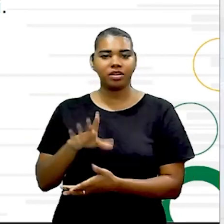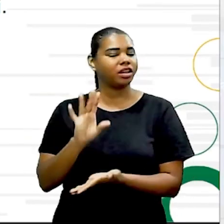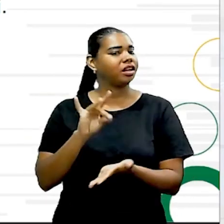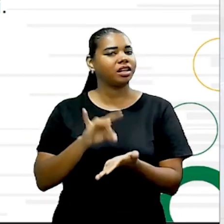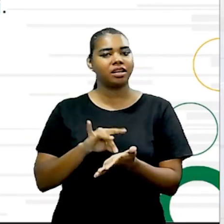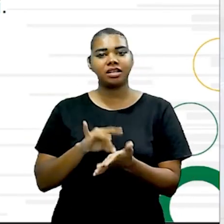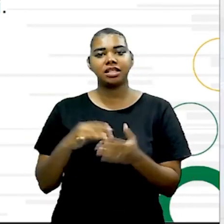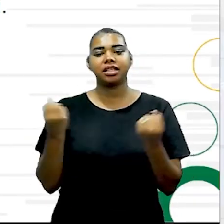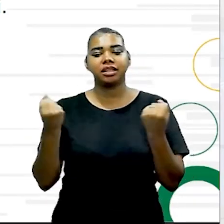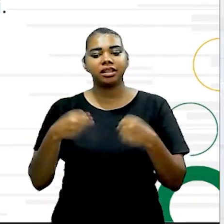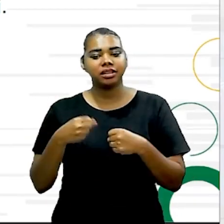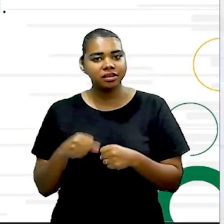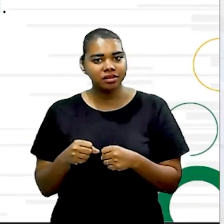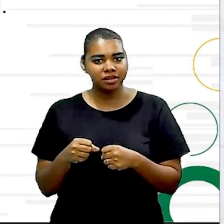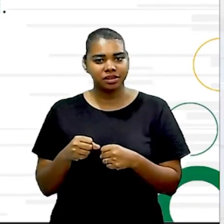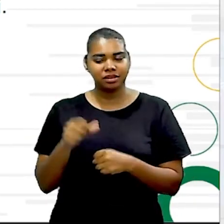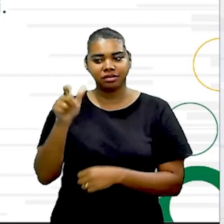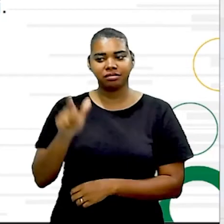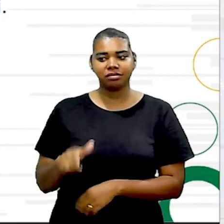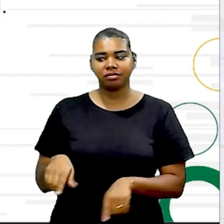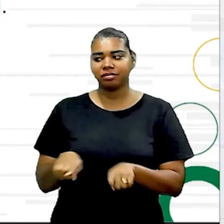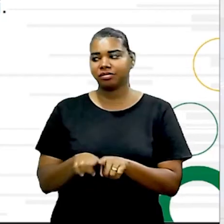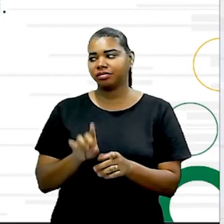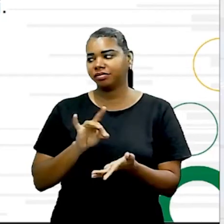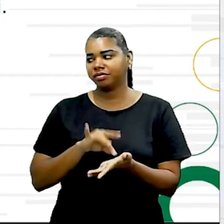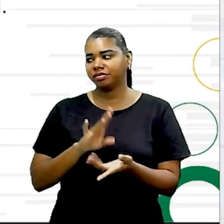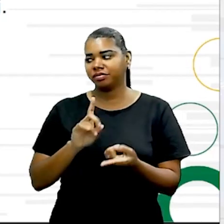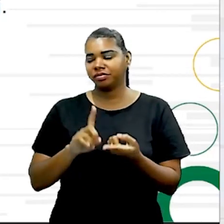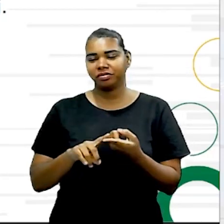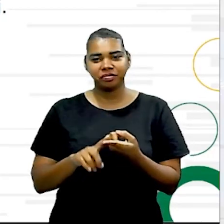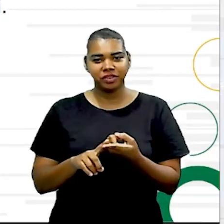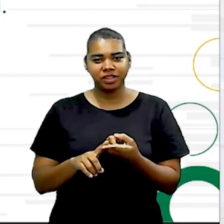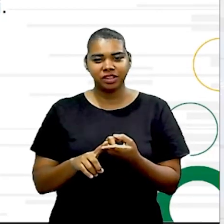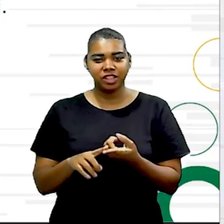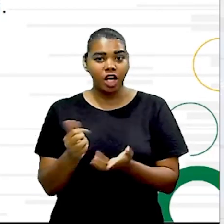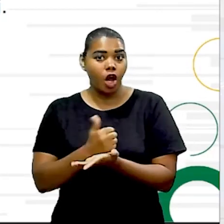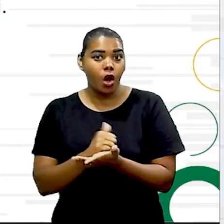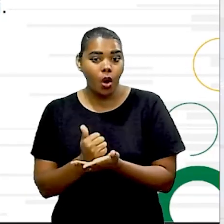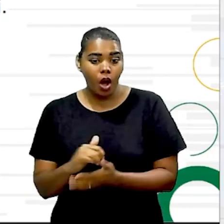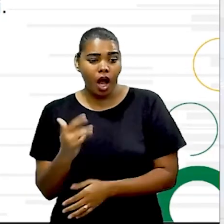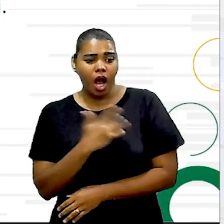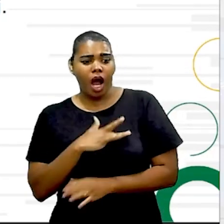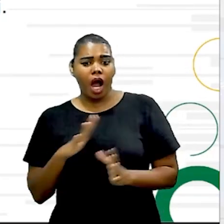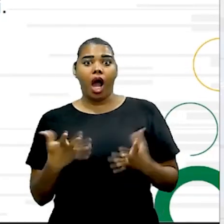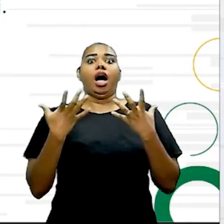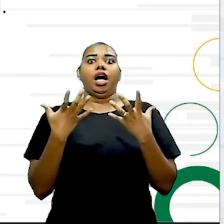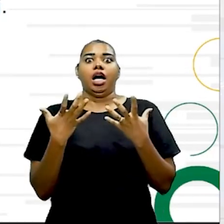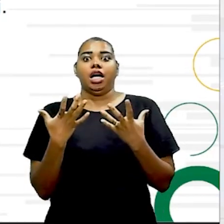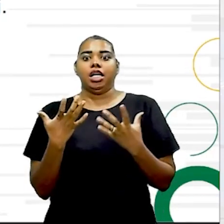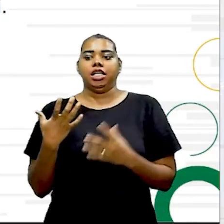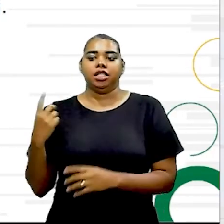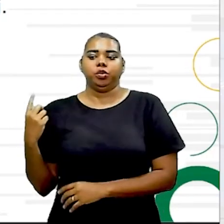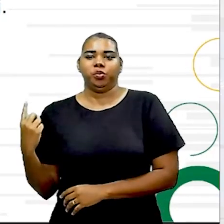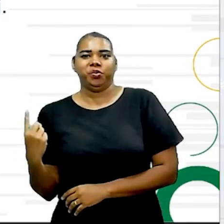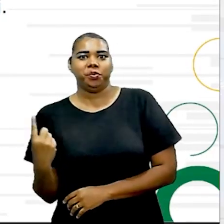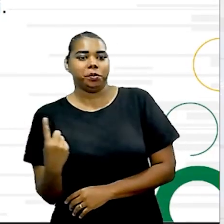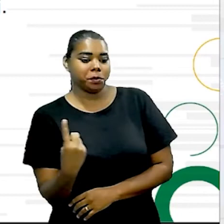precisa ter um confronto físico. Pode ser, por exemplo, um jogo de terror. Que você teria o personagem chegando na cidade.